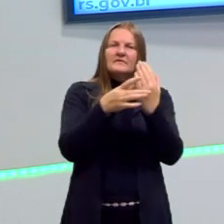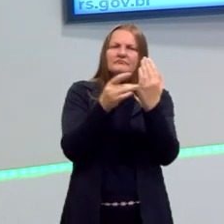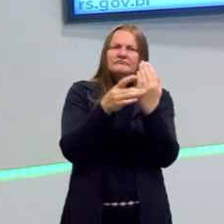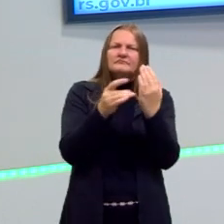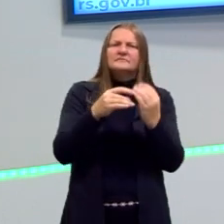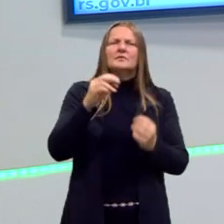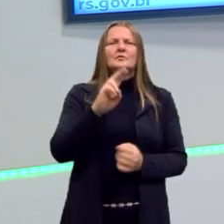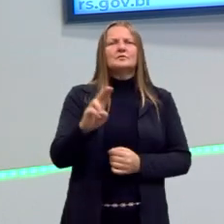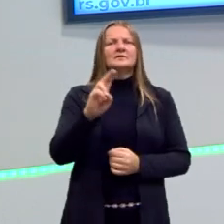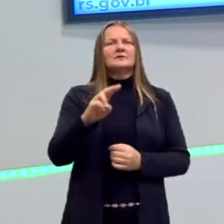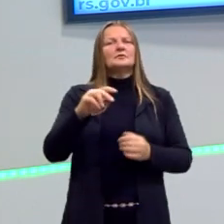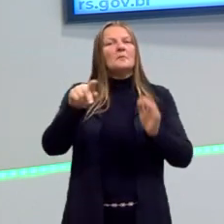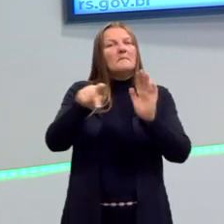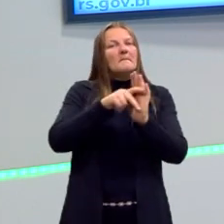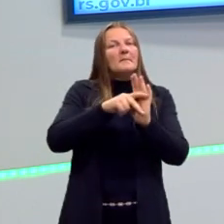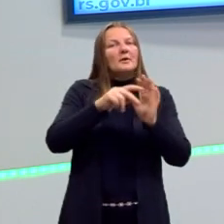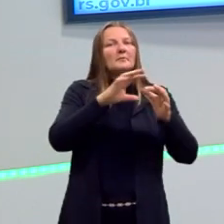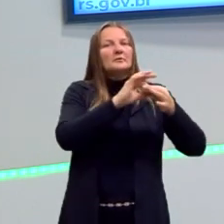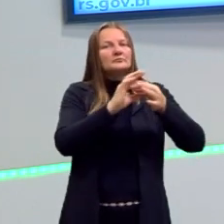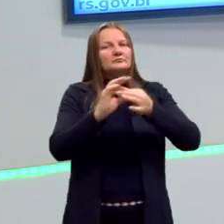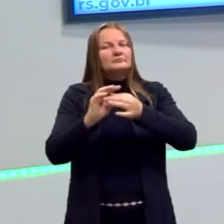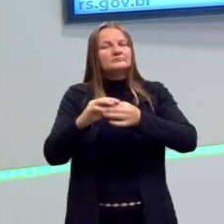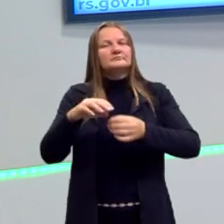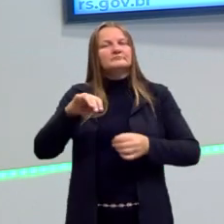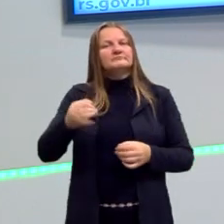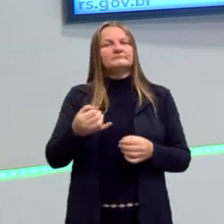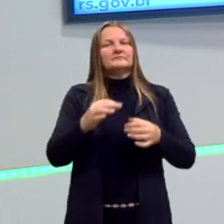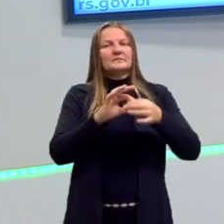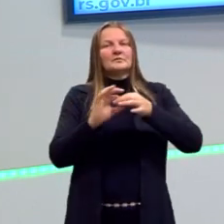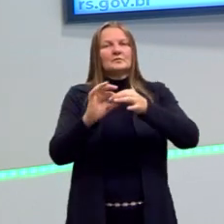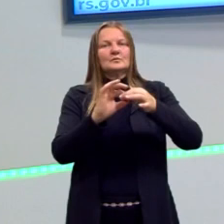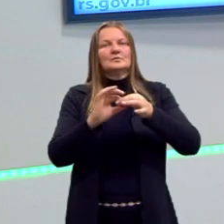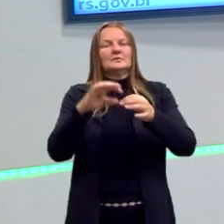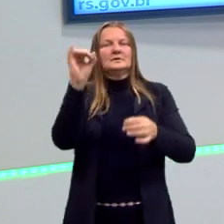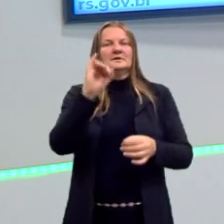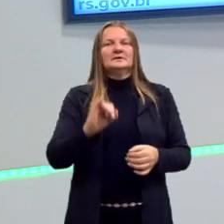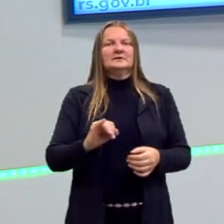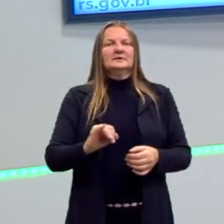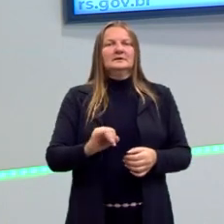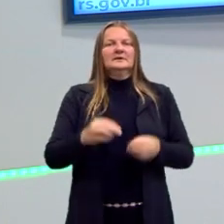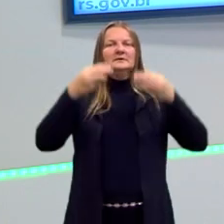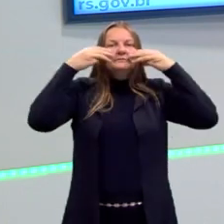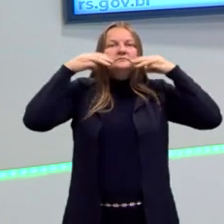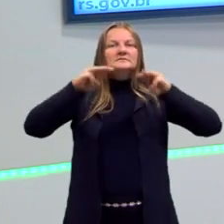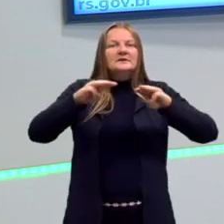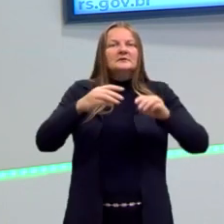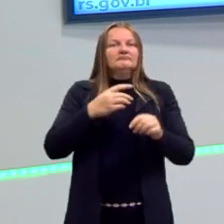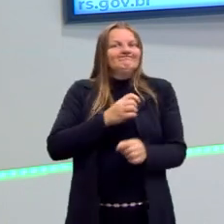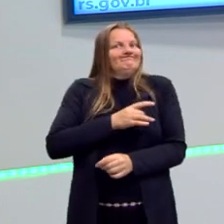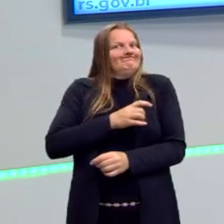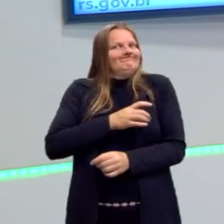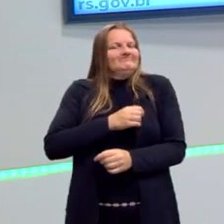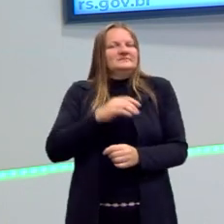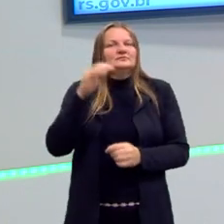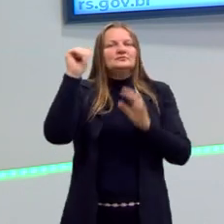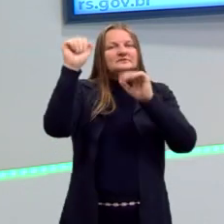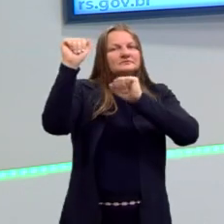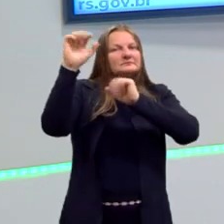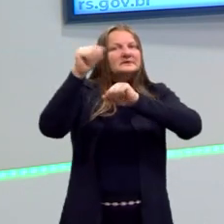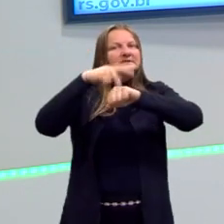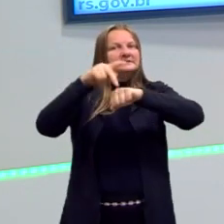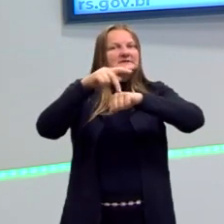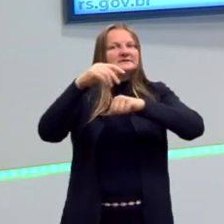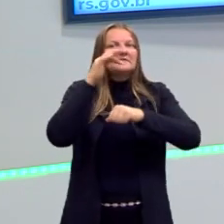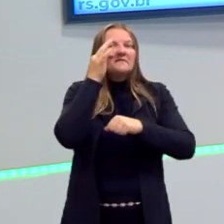fossem utilizados os meios que fossem necessários para essa unificação, porque o Maquiavel tinha medo da invasão da Espanha ou da